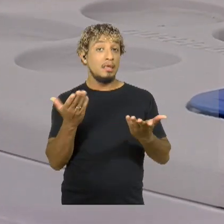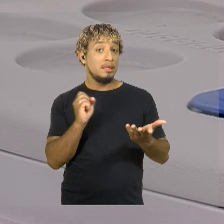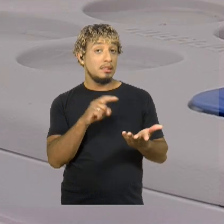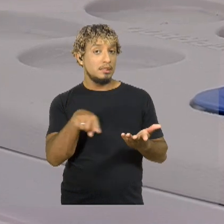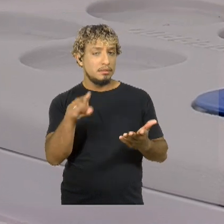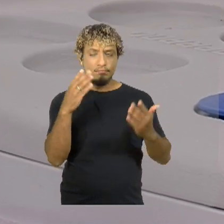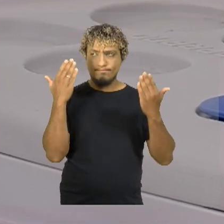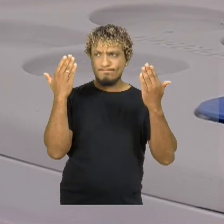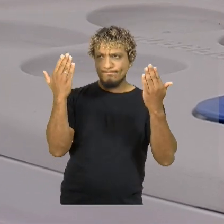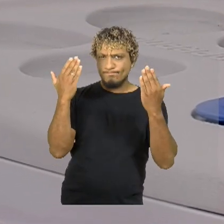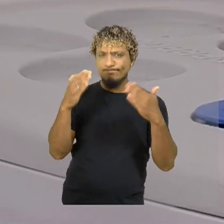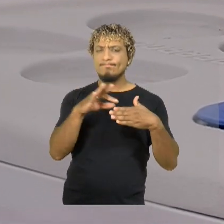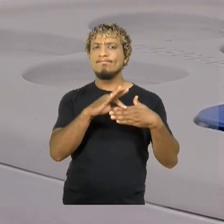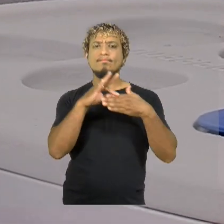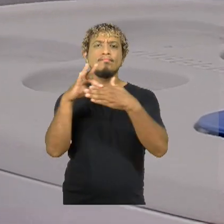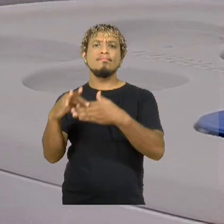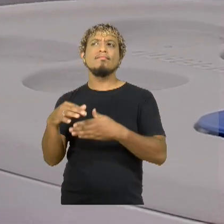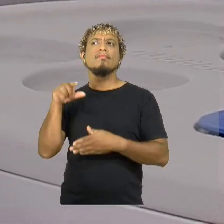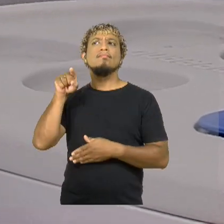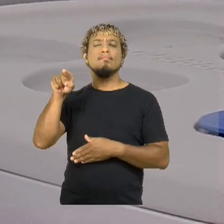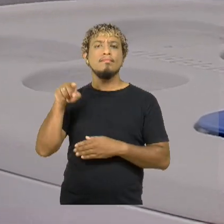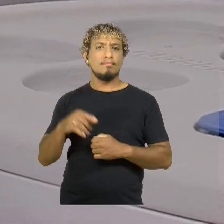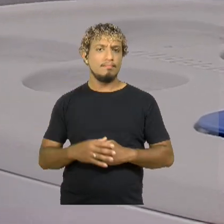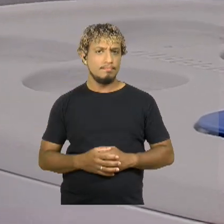se tiver qualquer suspeito, vai ser encaminhado para lá.